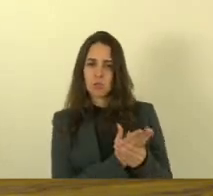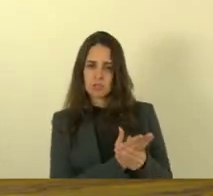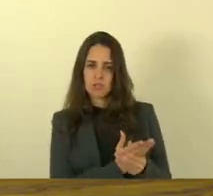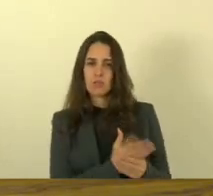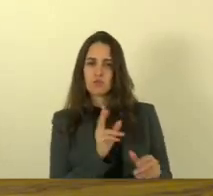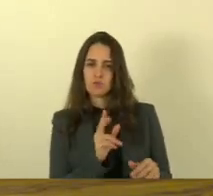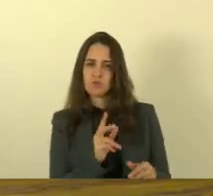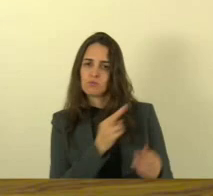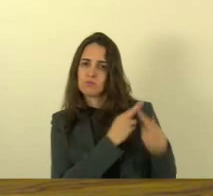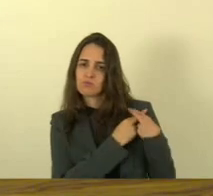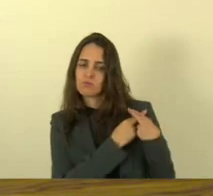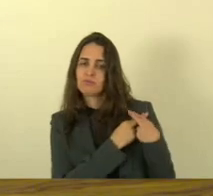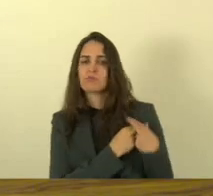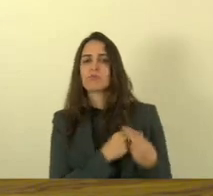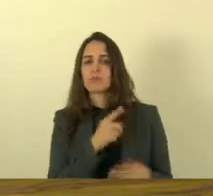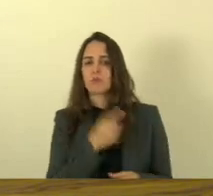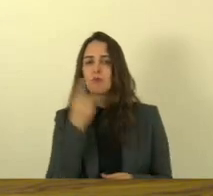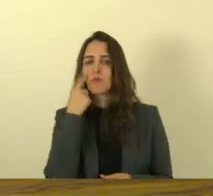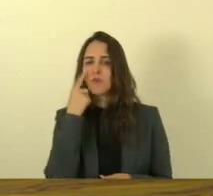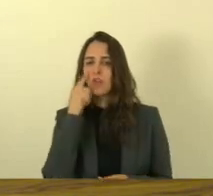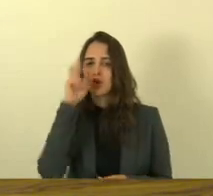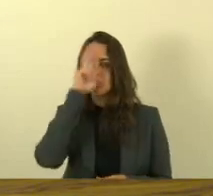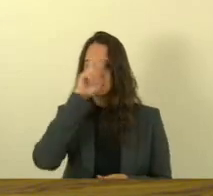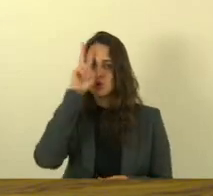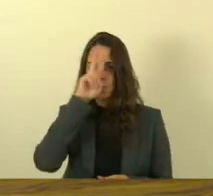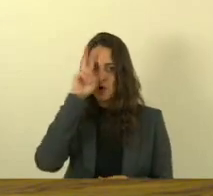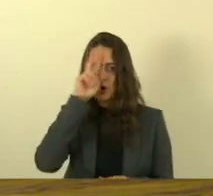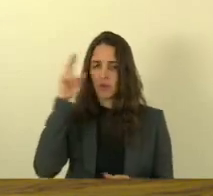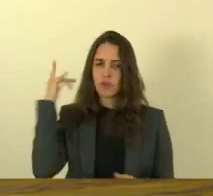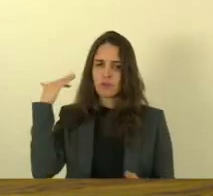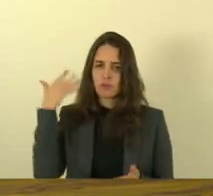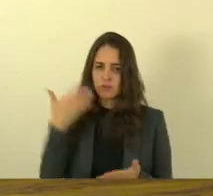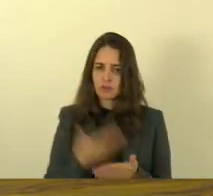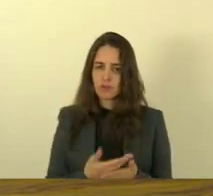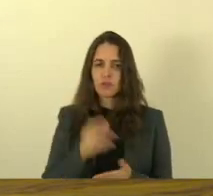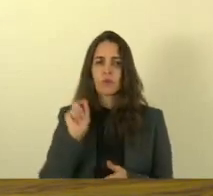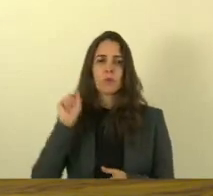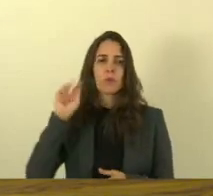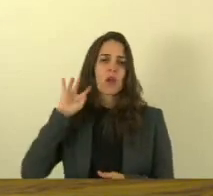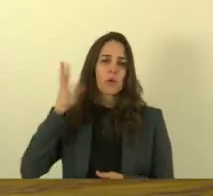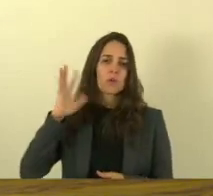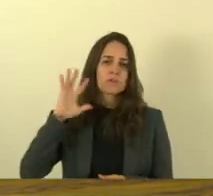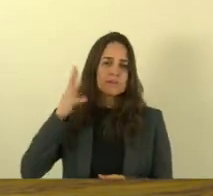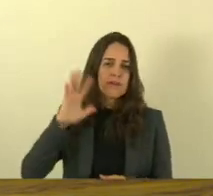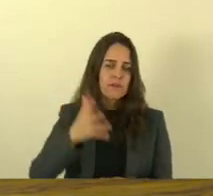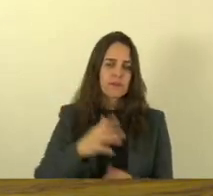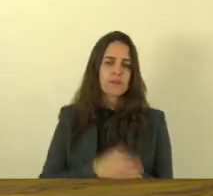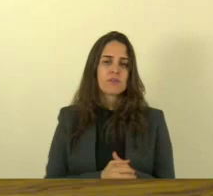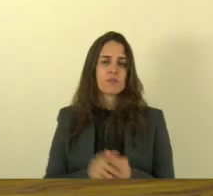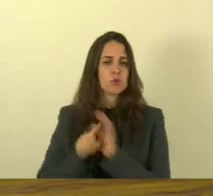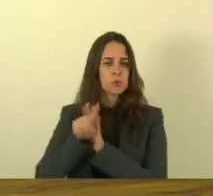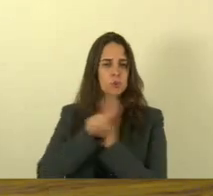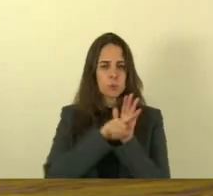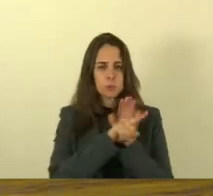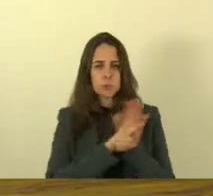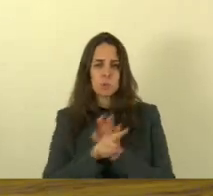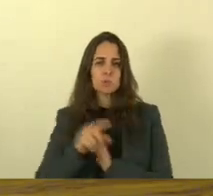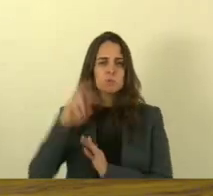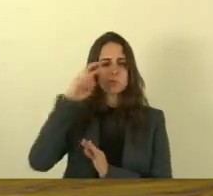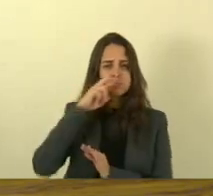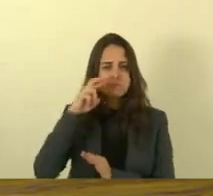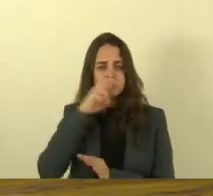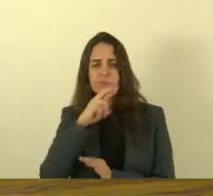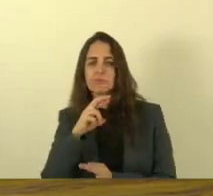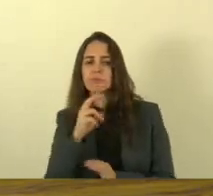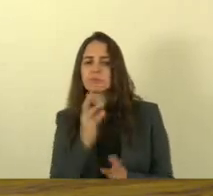que observe a história que observe tudo o que aconteceu e que investigue que analise